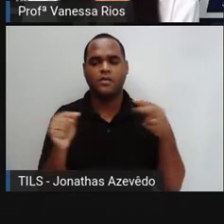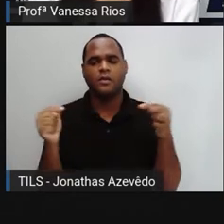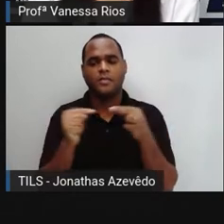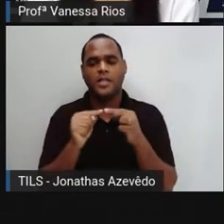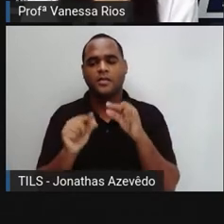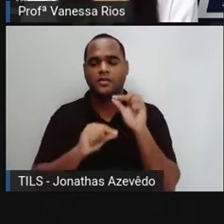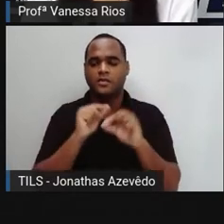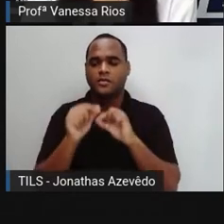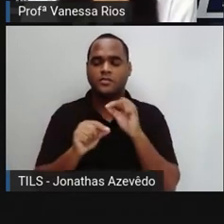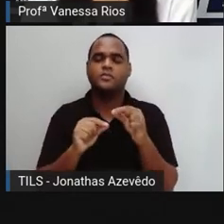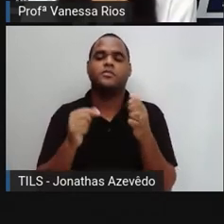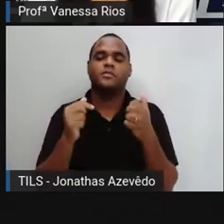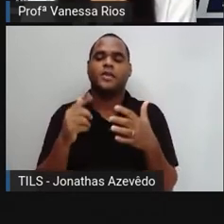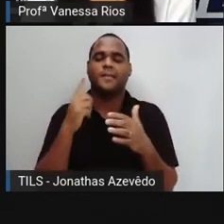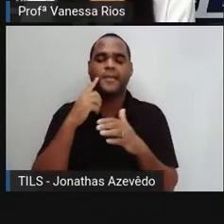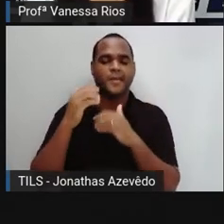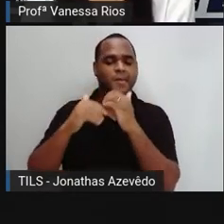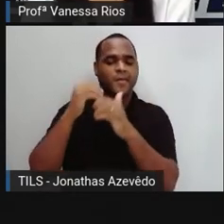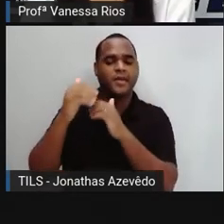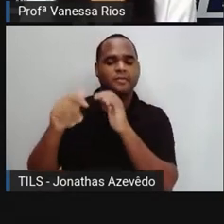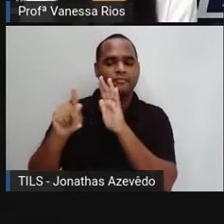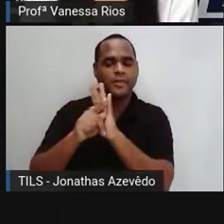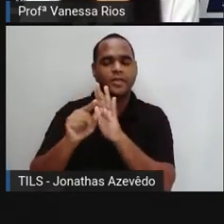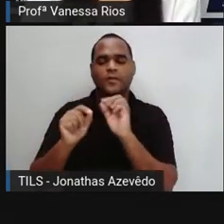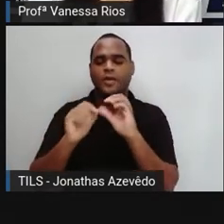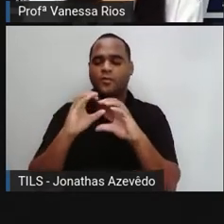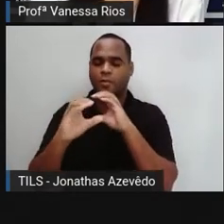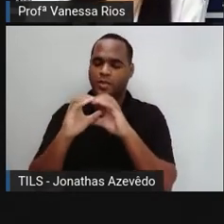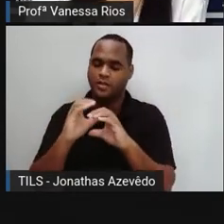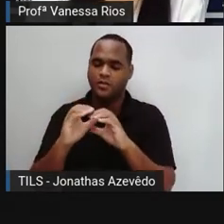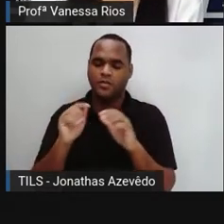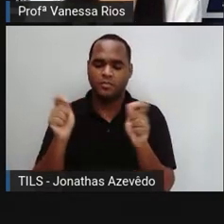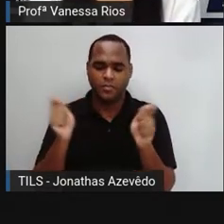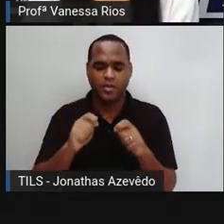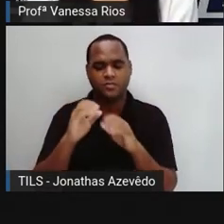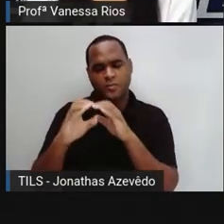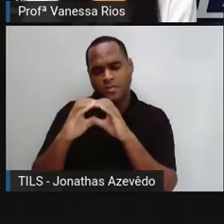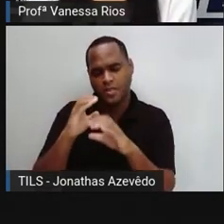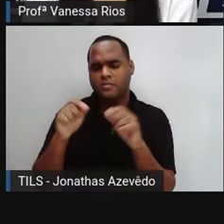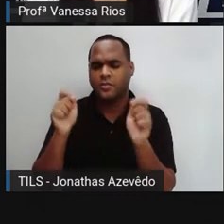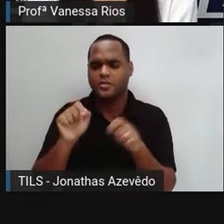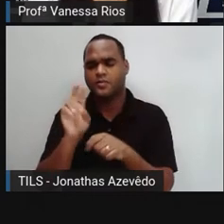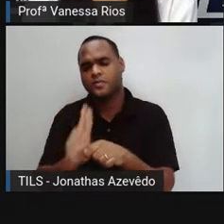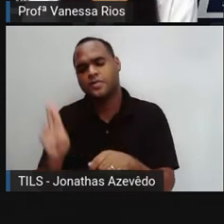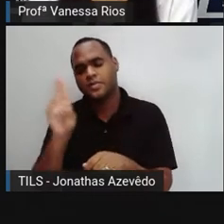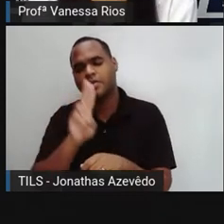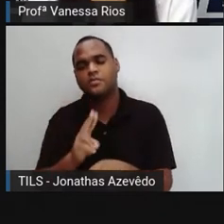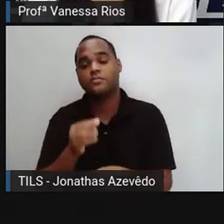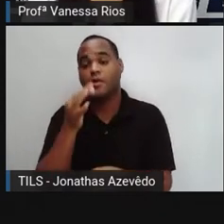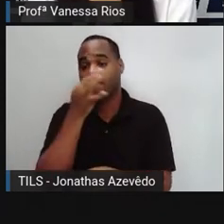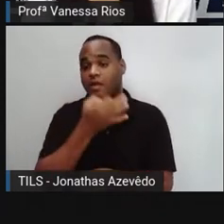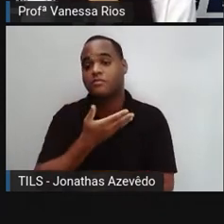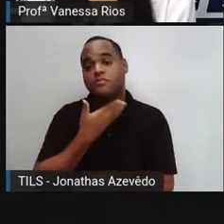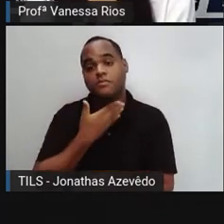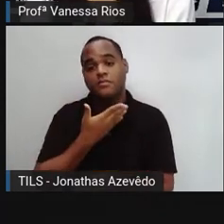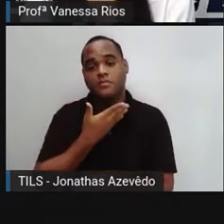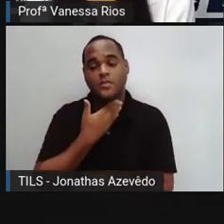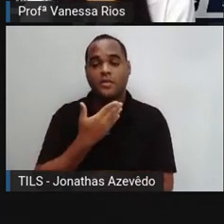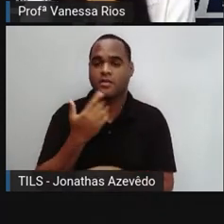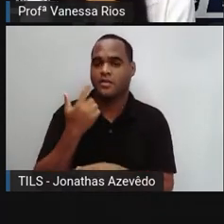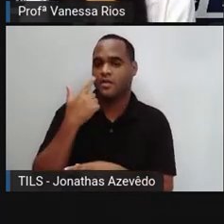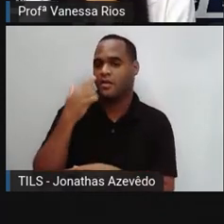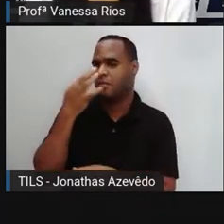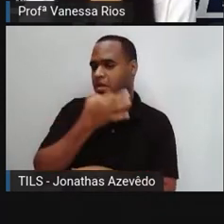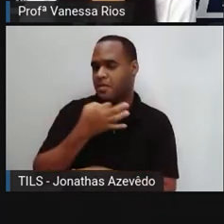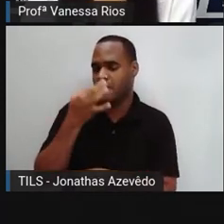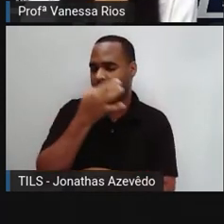presentes no processo de comunicação. Porque eu posso me comunicar, não é utilizando a voz, utilizando a oralização,